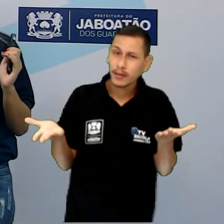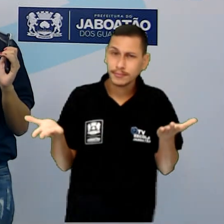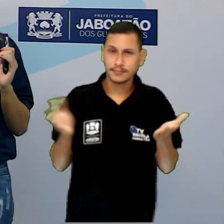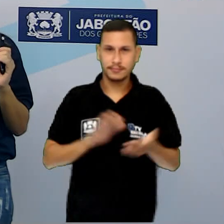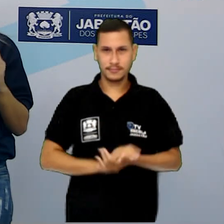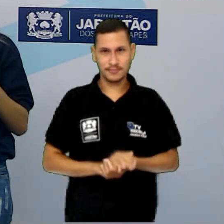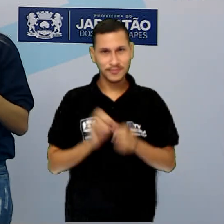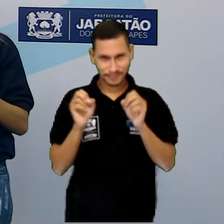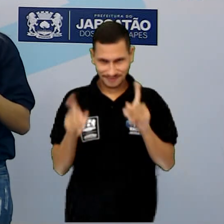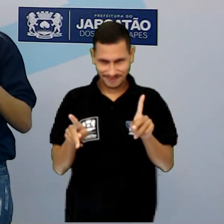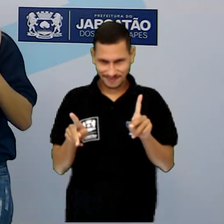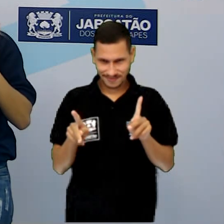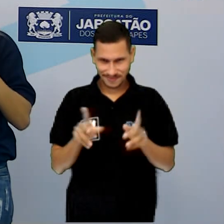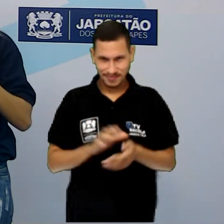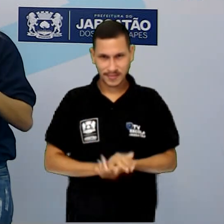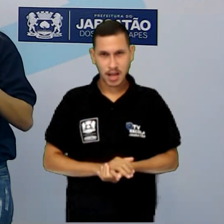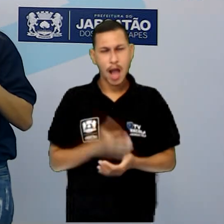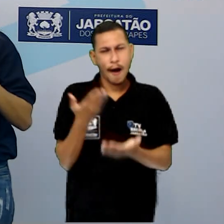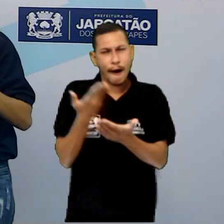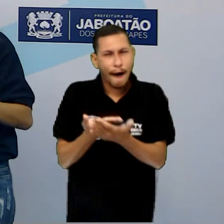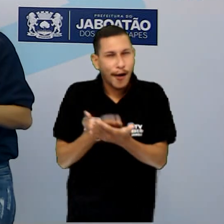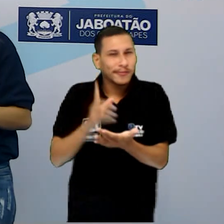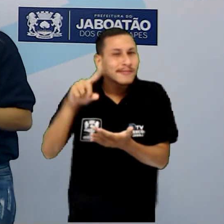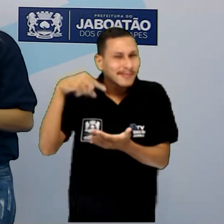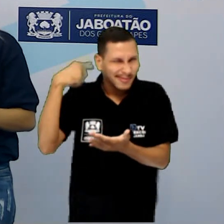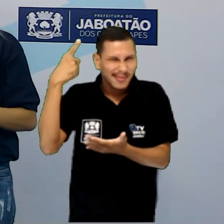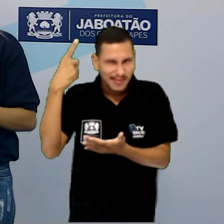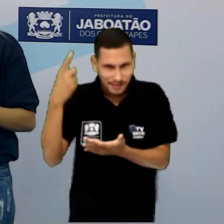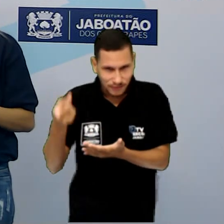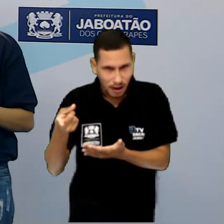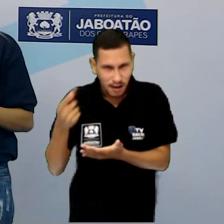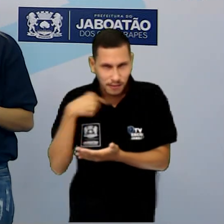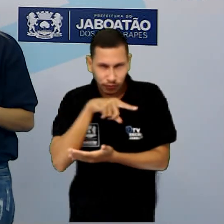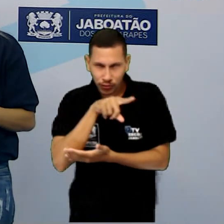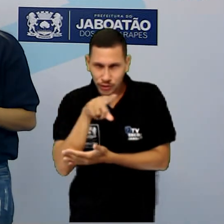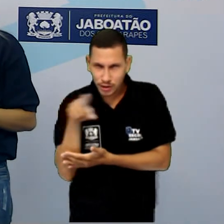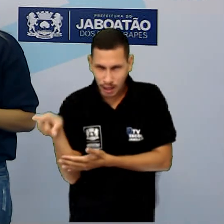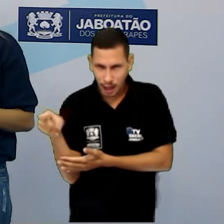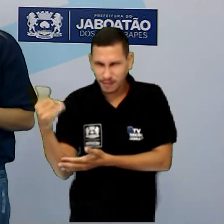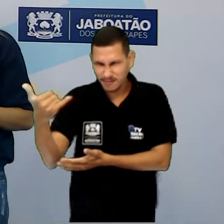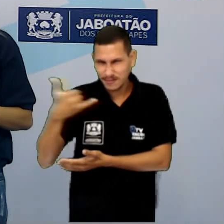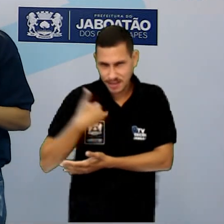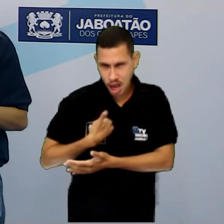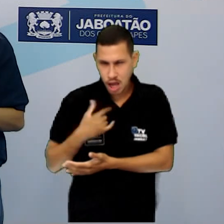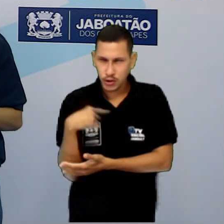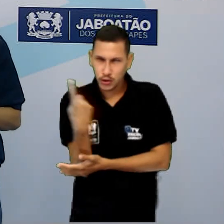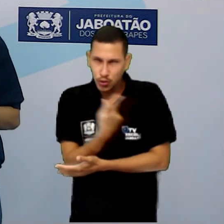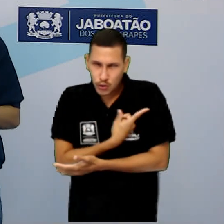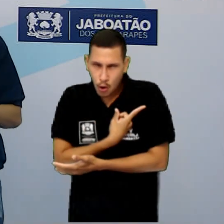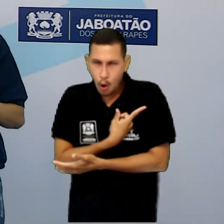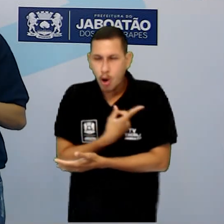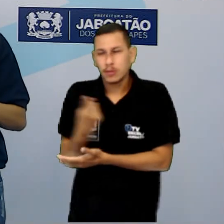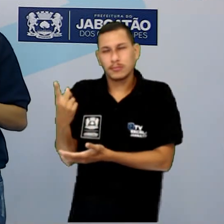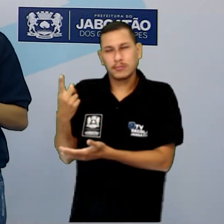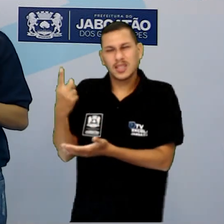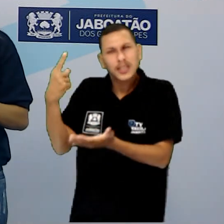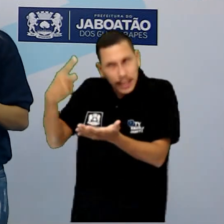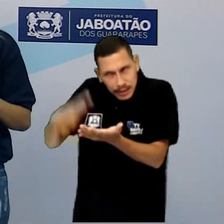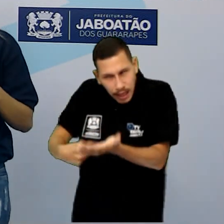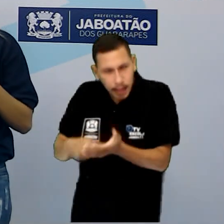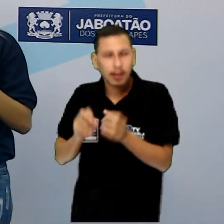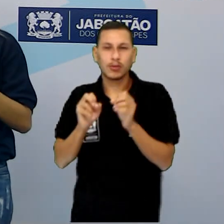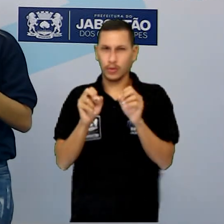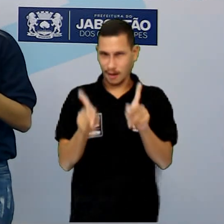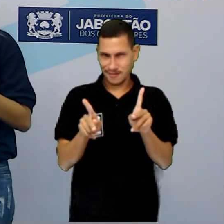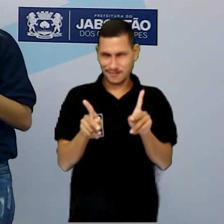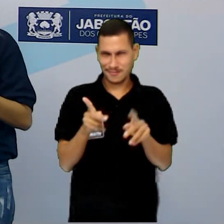Tá certo? Na próxima aula, vocês vão me dizer e a gente vai confirmar. Tá bom?